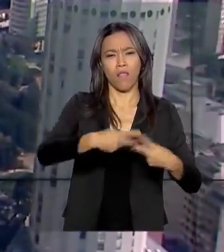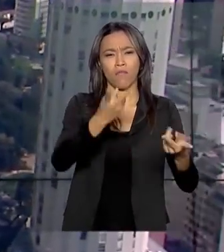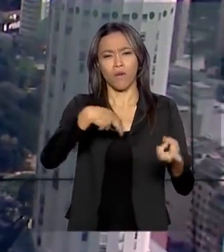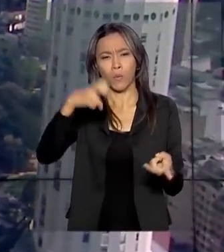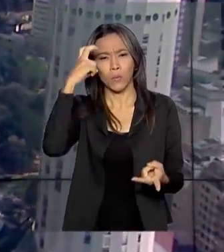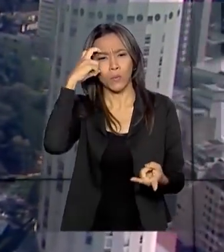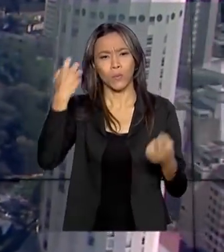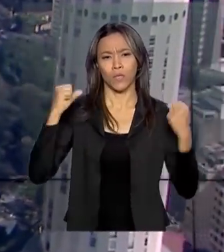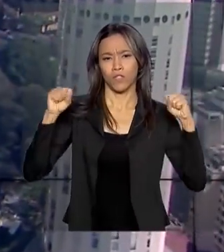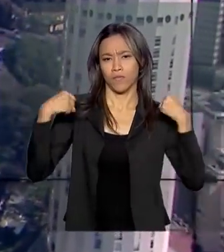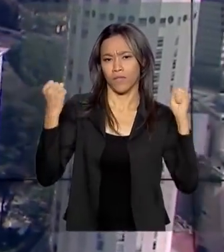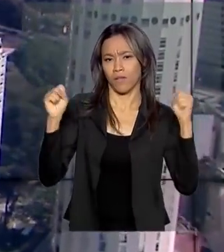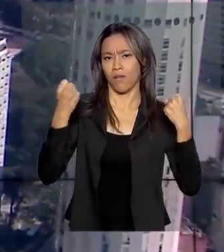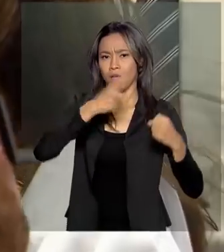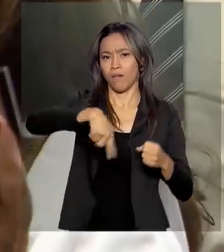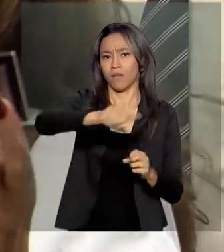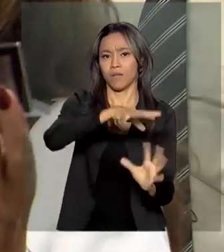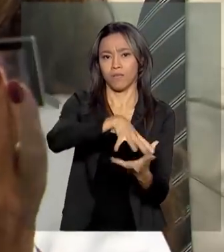para pessoas idosas.